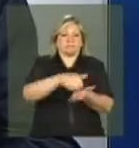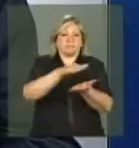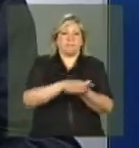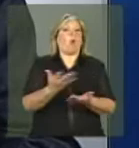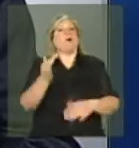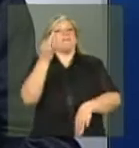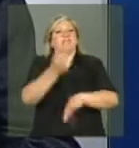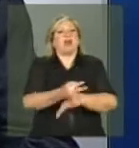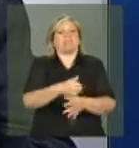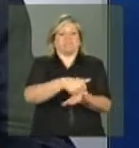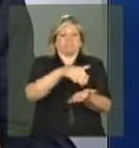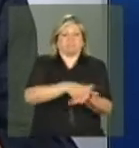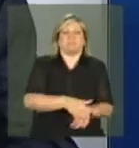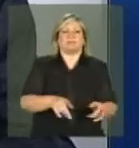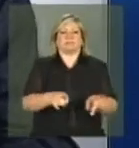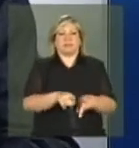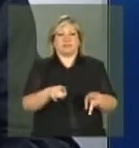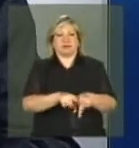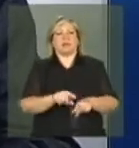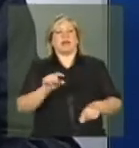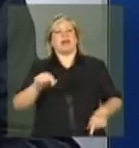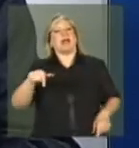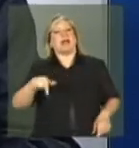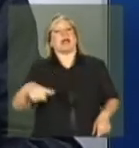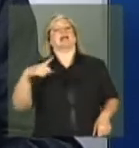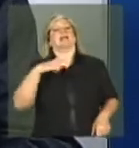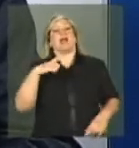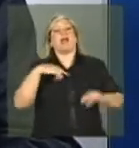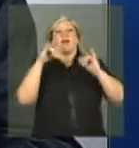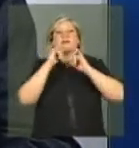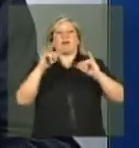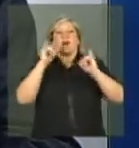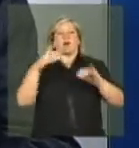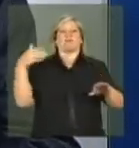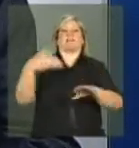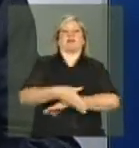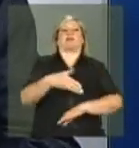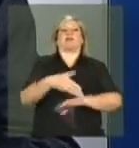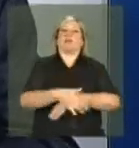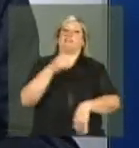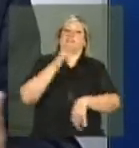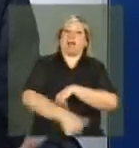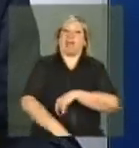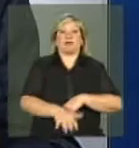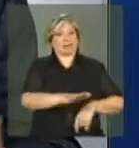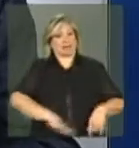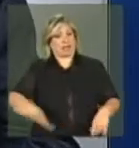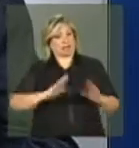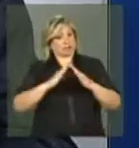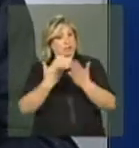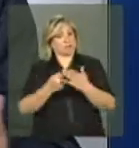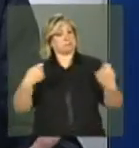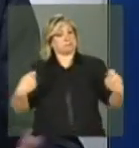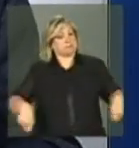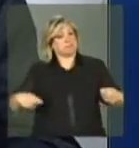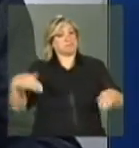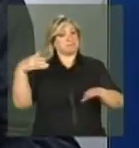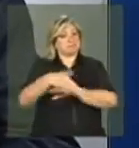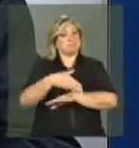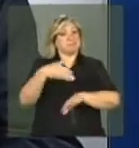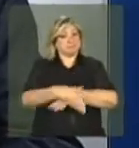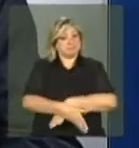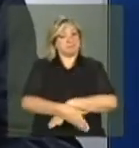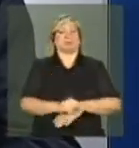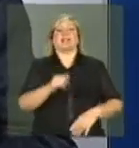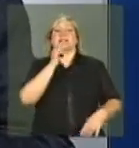87%, nós temos o retorno da informação da frequência. A diferença dos 13%,